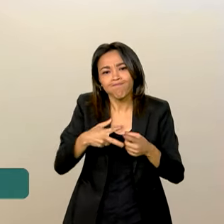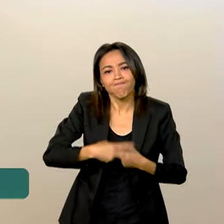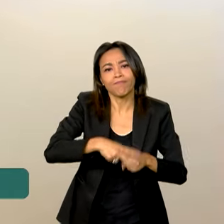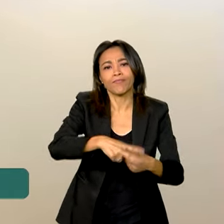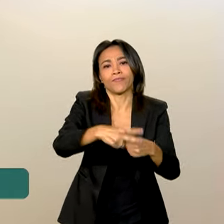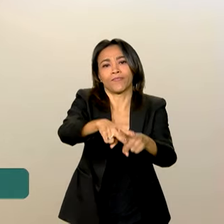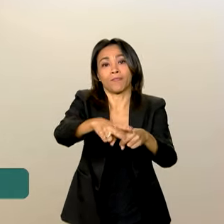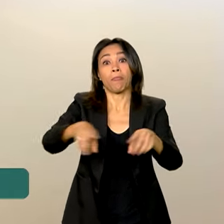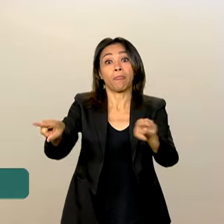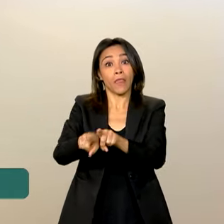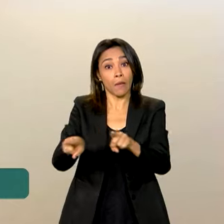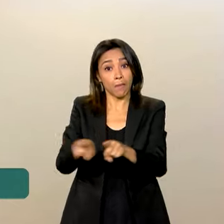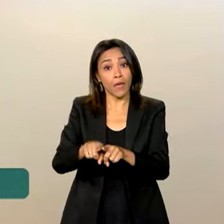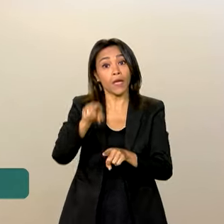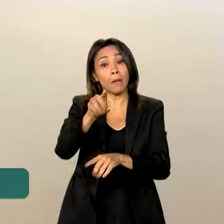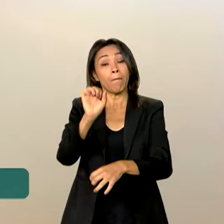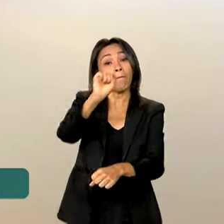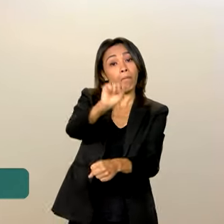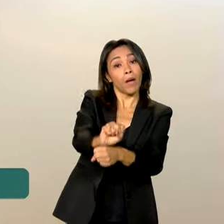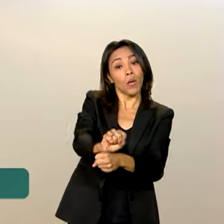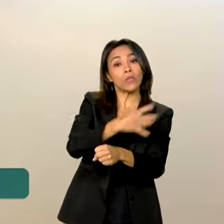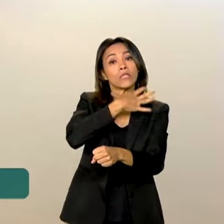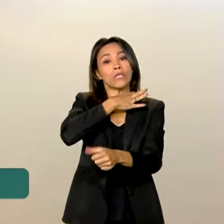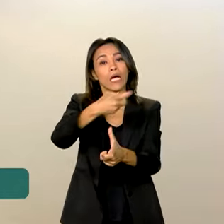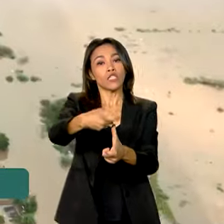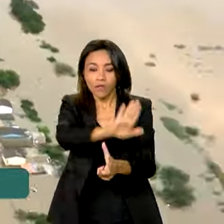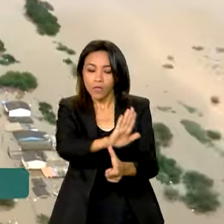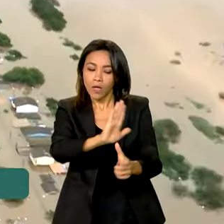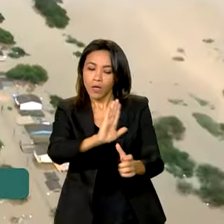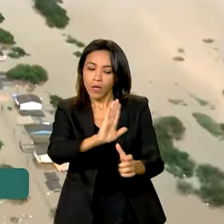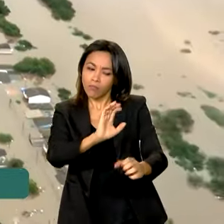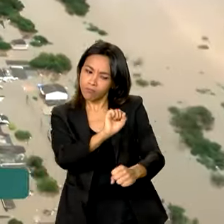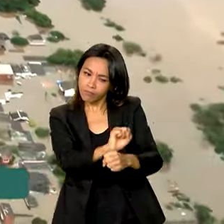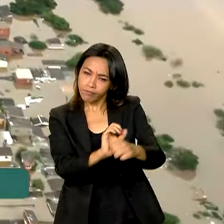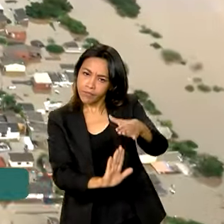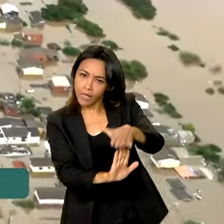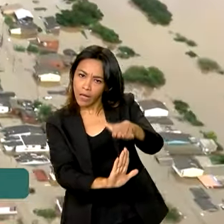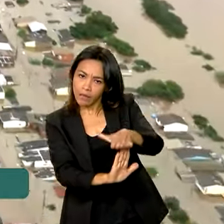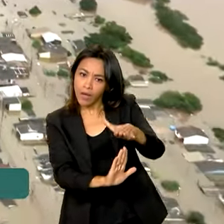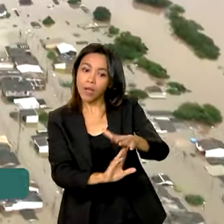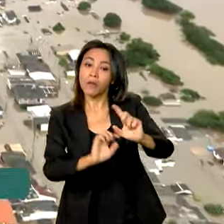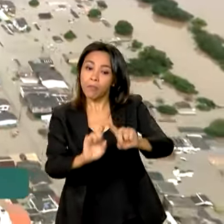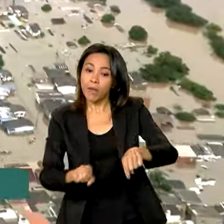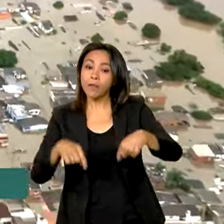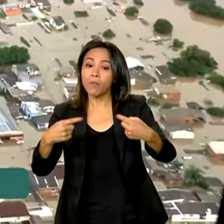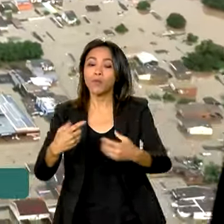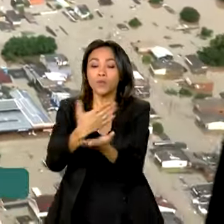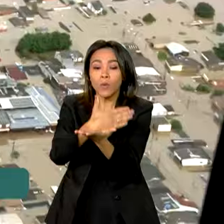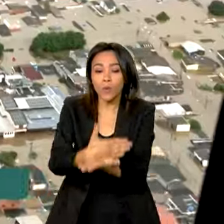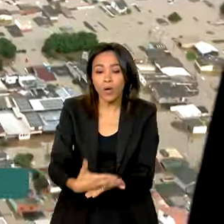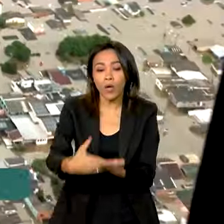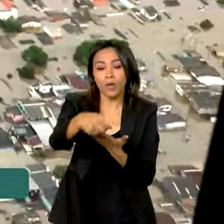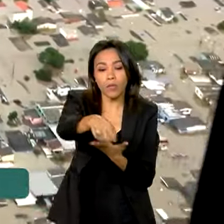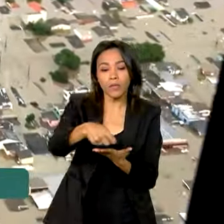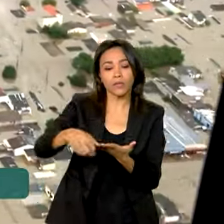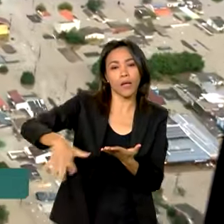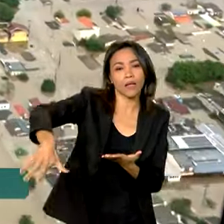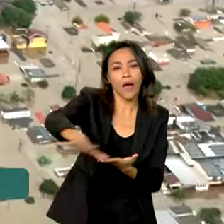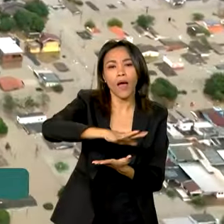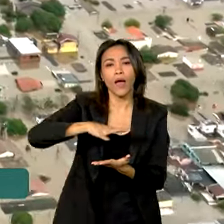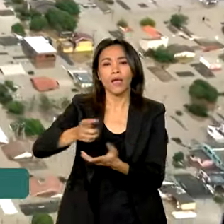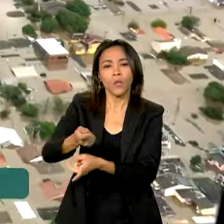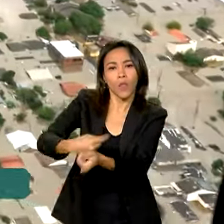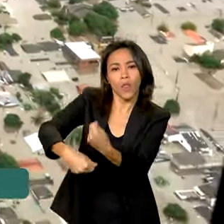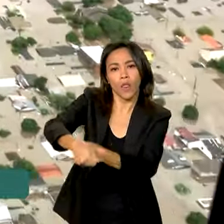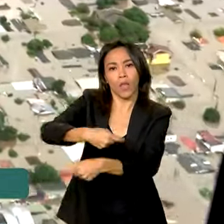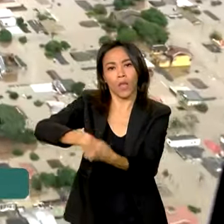suspendeu as dívidas dos produtores e lançou o programa emeraldo de reconstrução do agronegócio, Persul. A